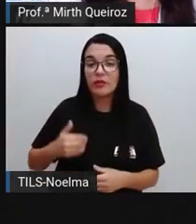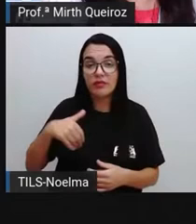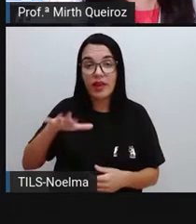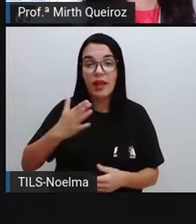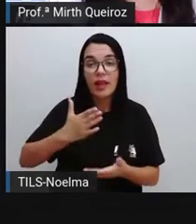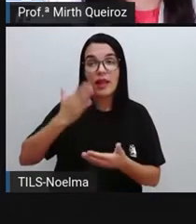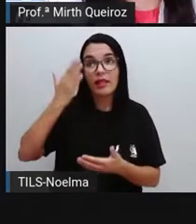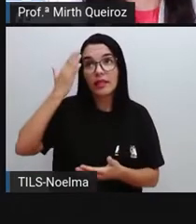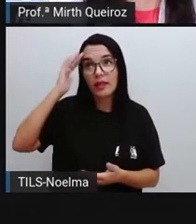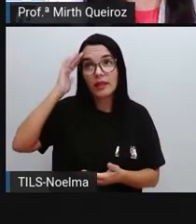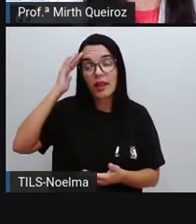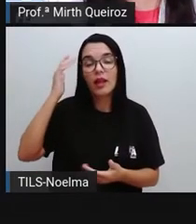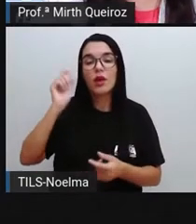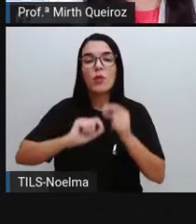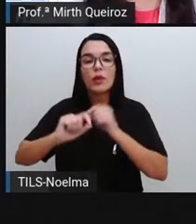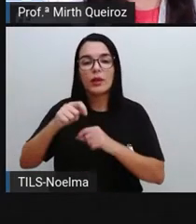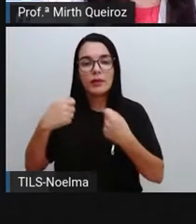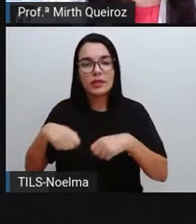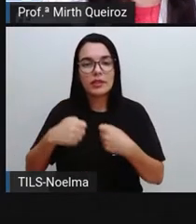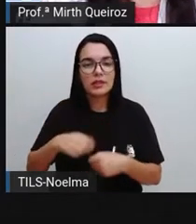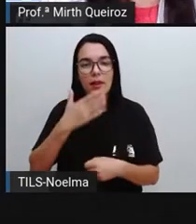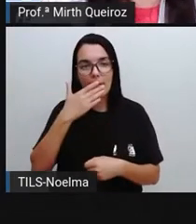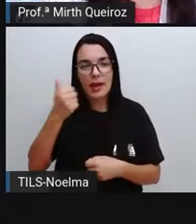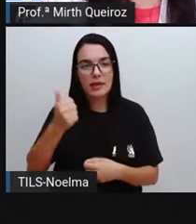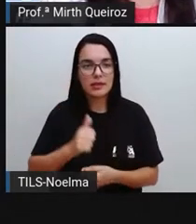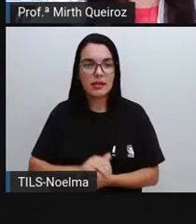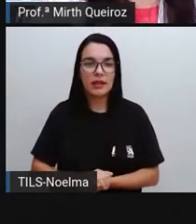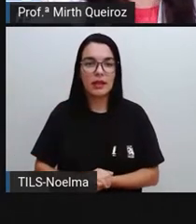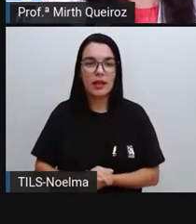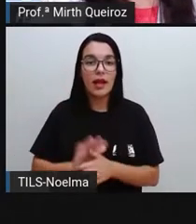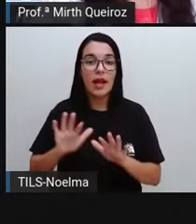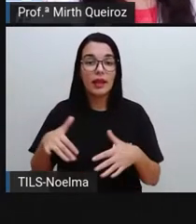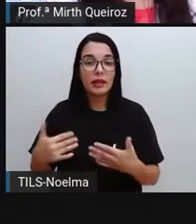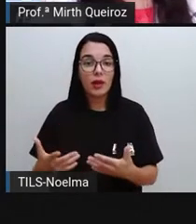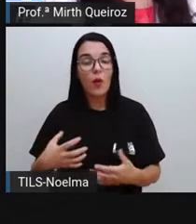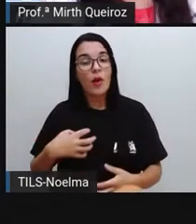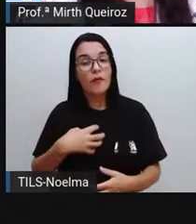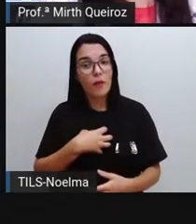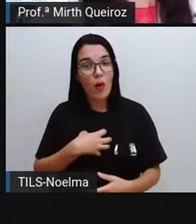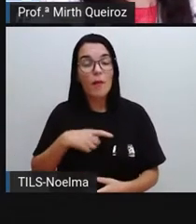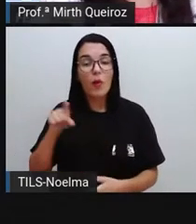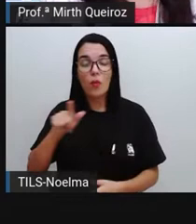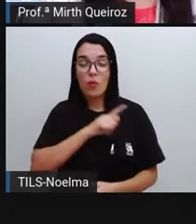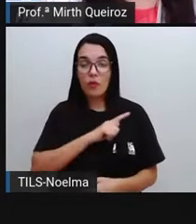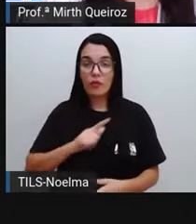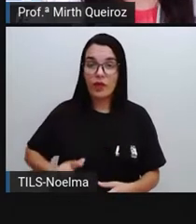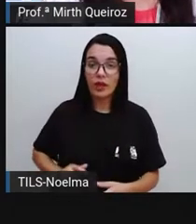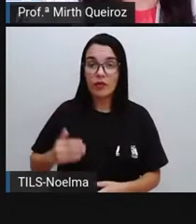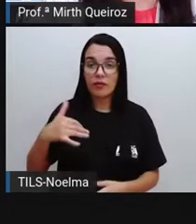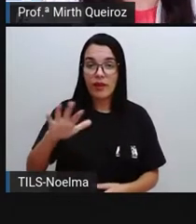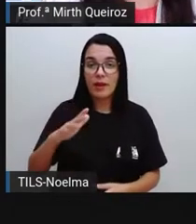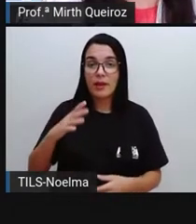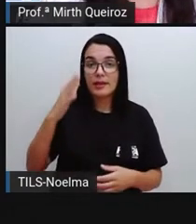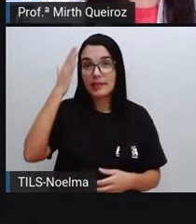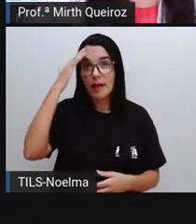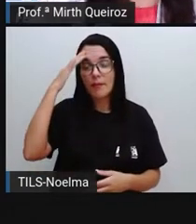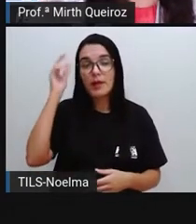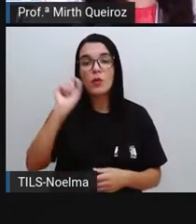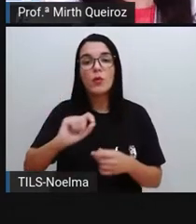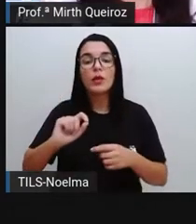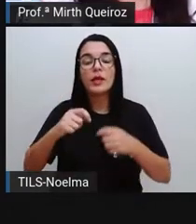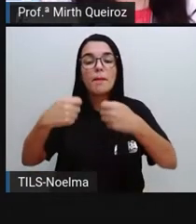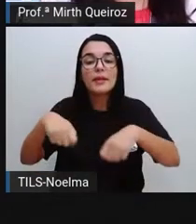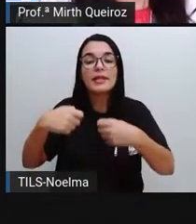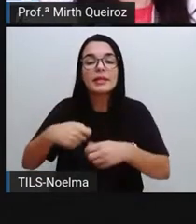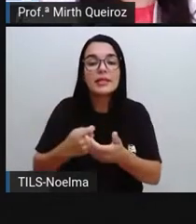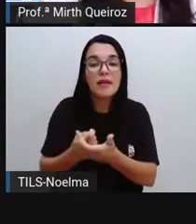desses bens de consumo. Desta forma, eles vão saber o que que se precisa vender, para quem